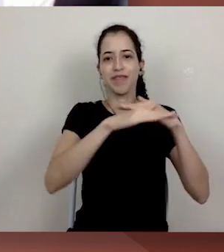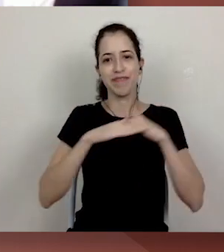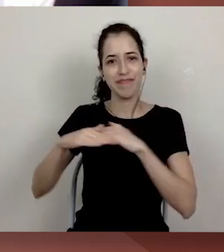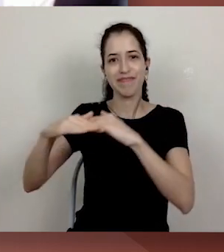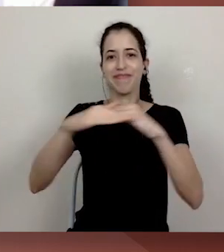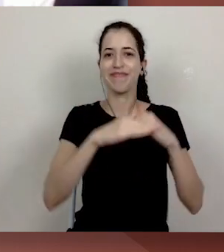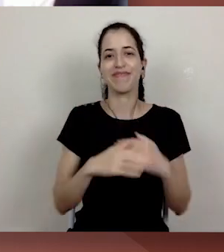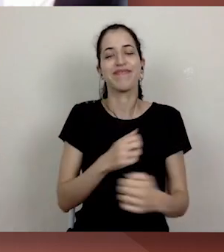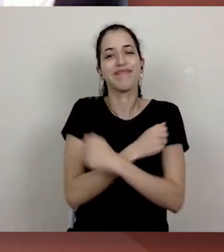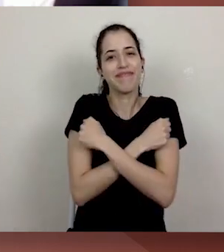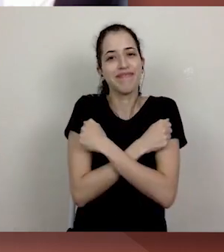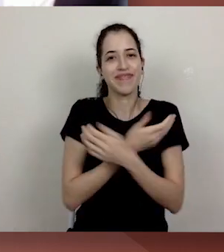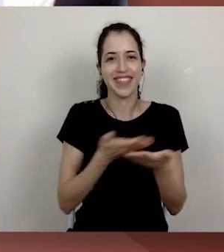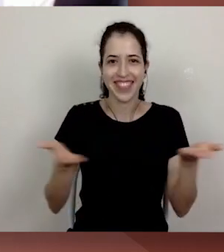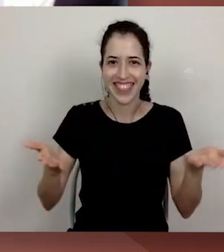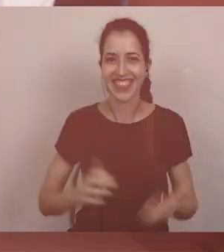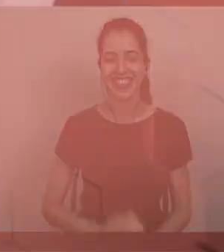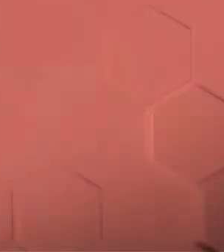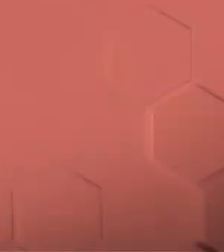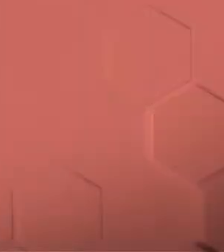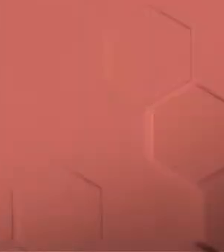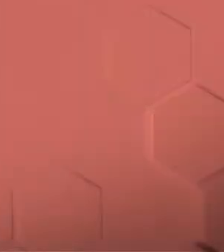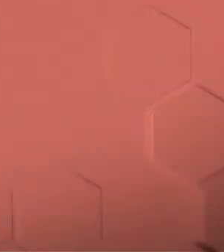Um forte abraço a todas!